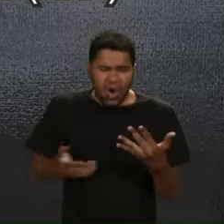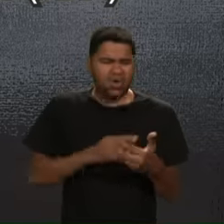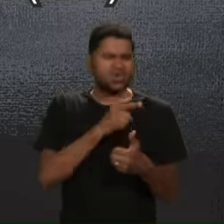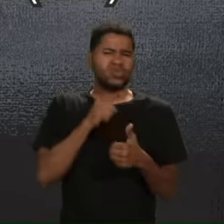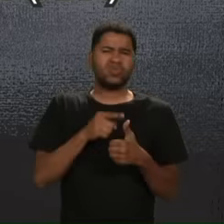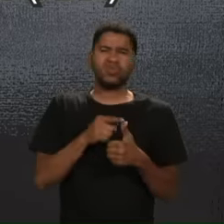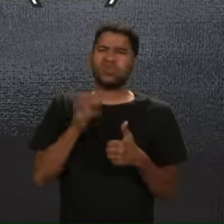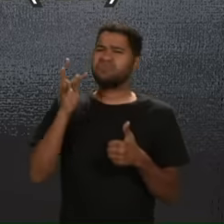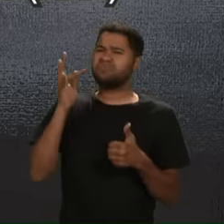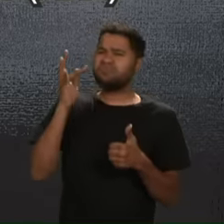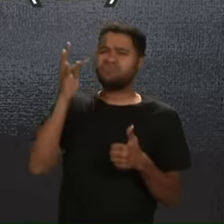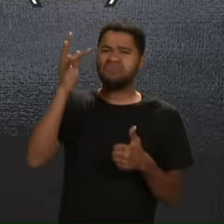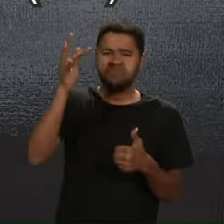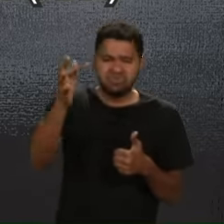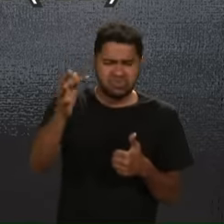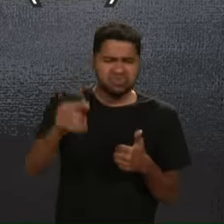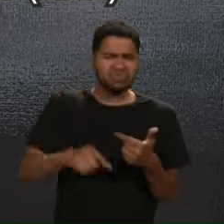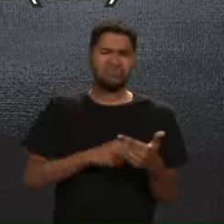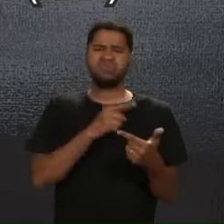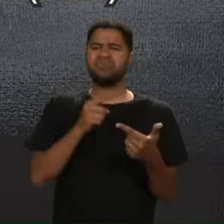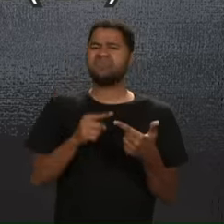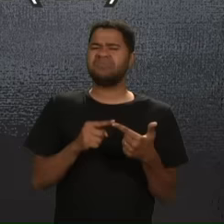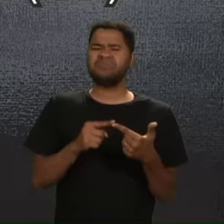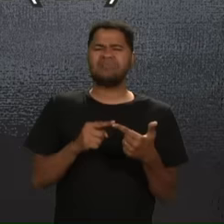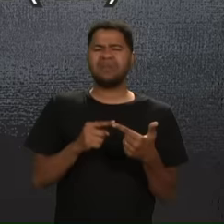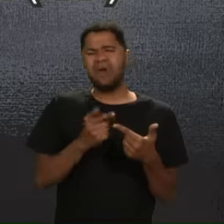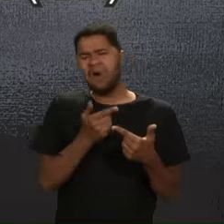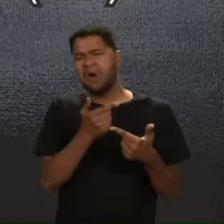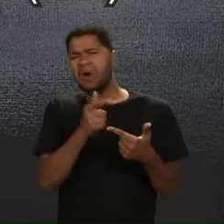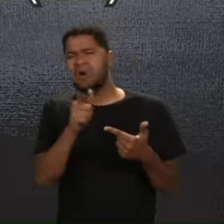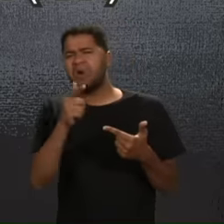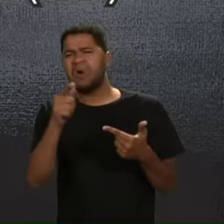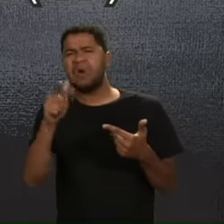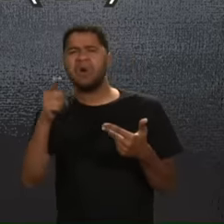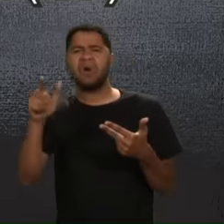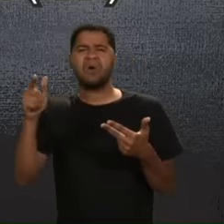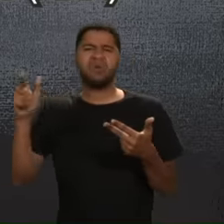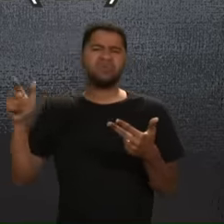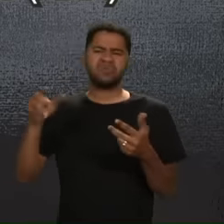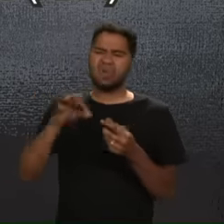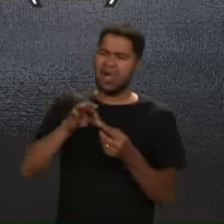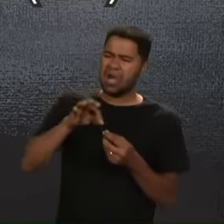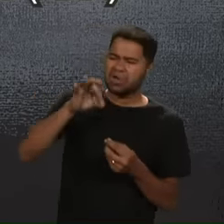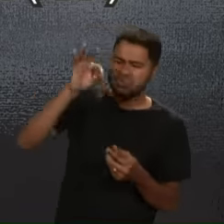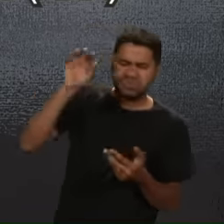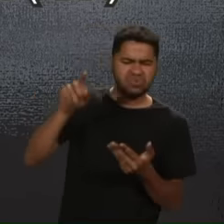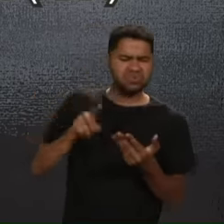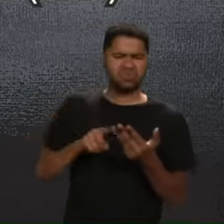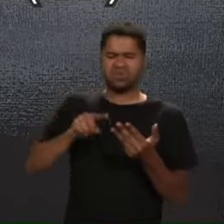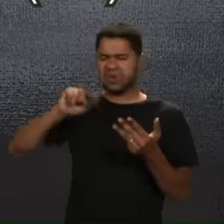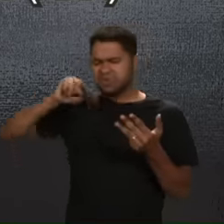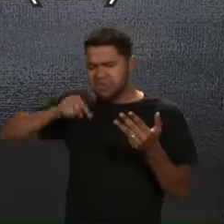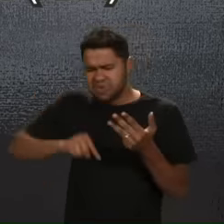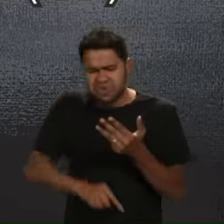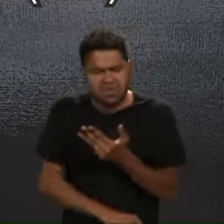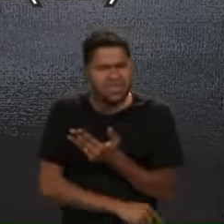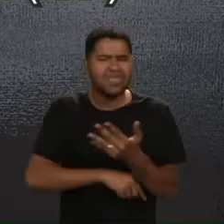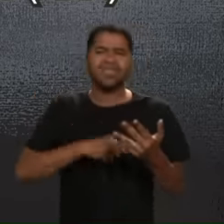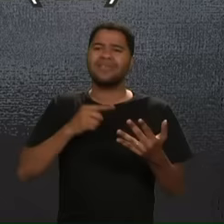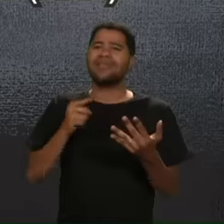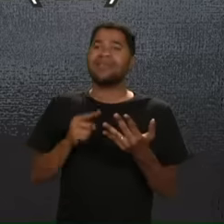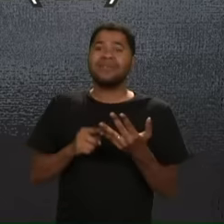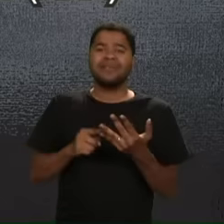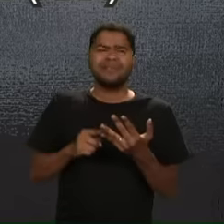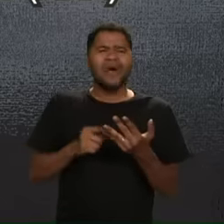do presente Nem do por vir Nem poderes Nem a altura Nem a profundidade